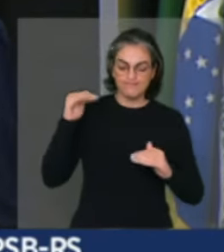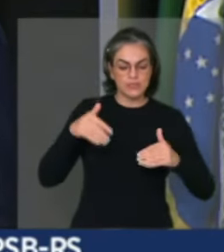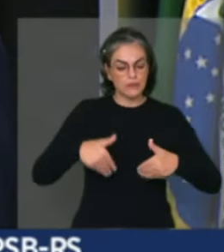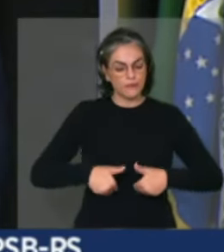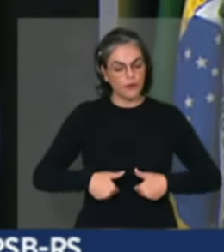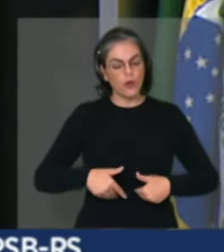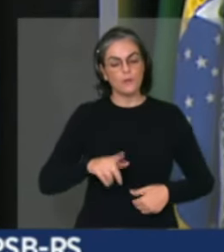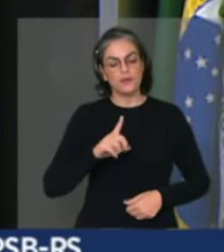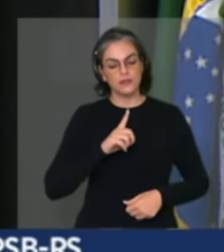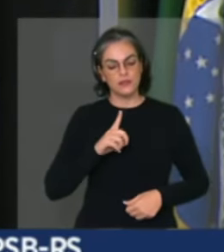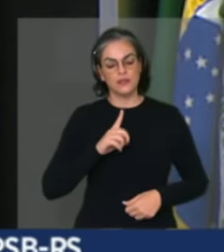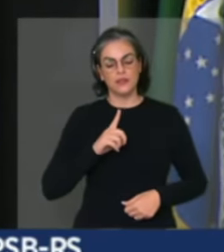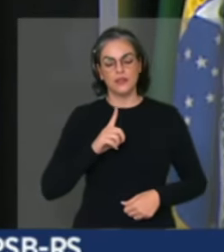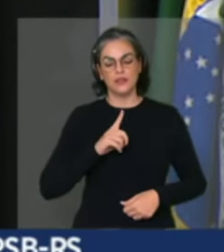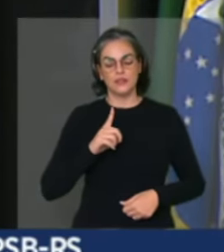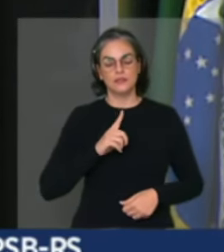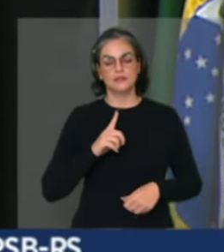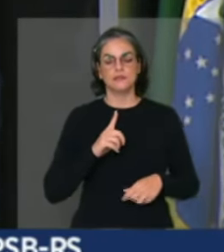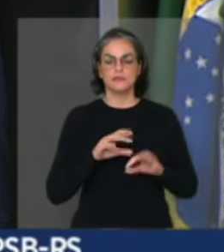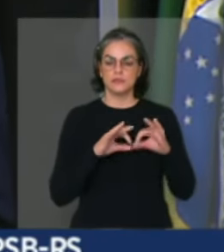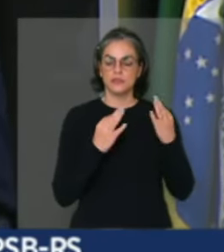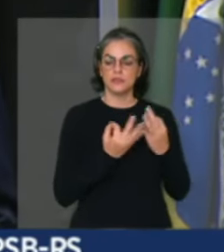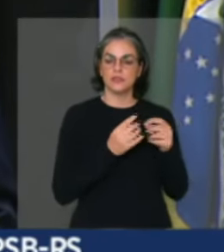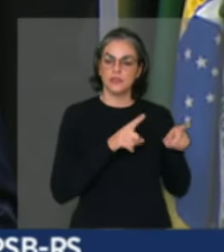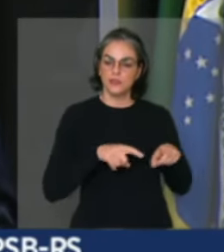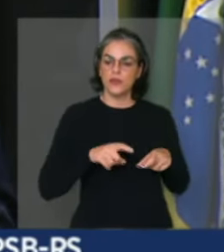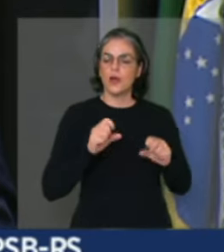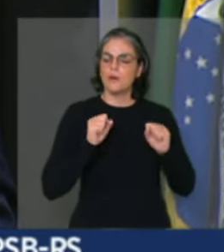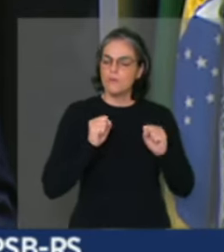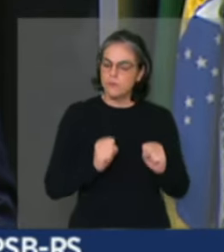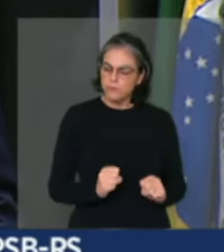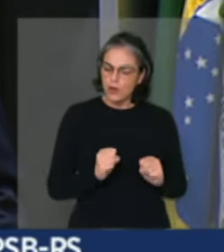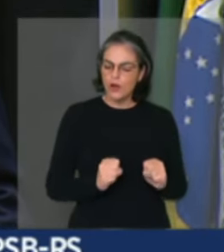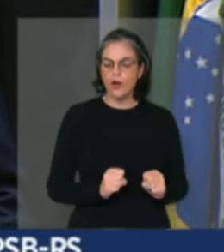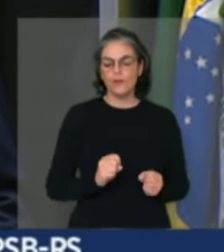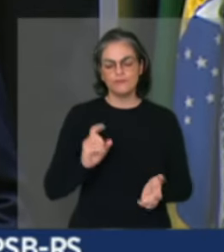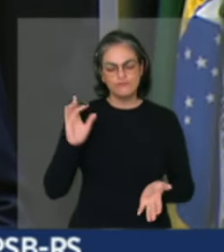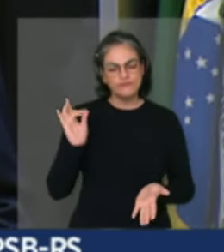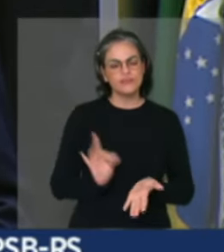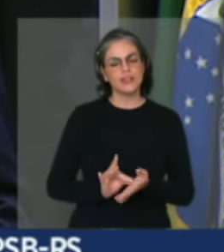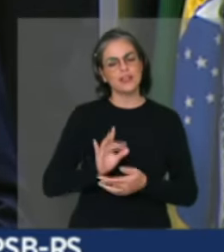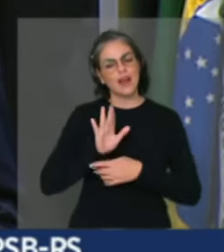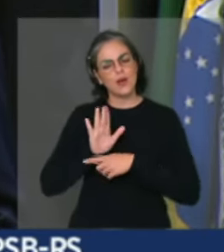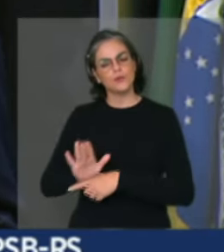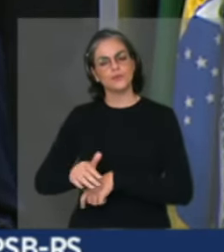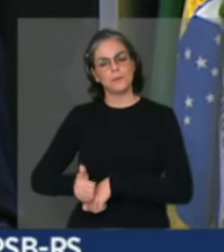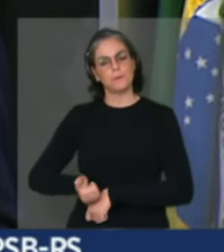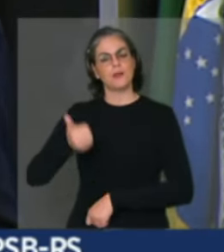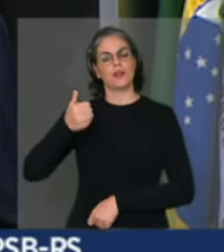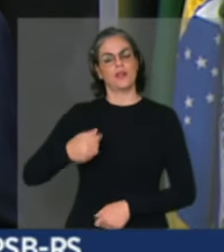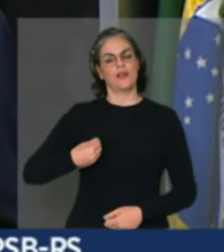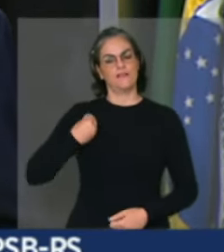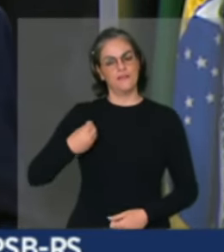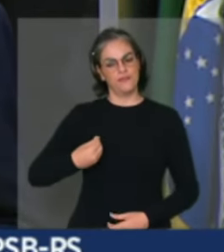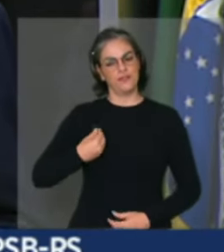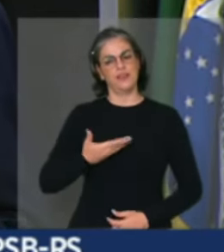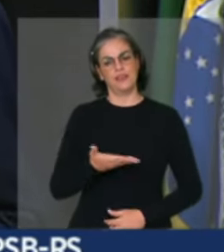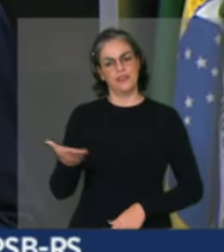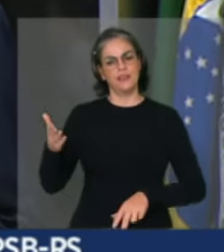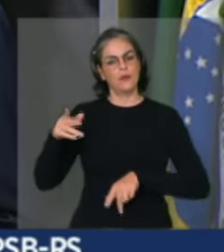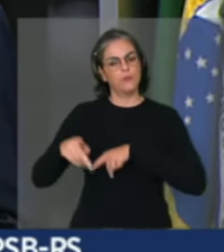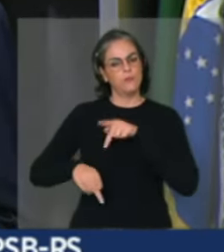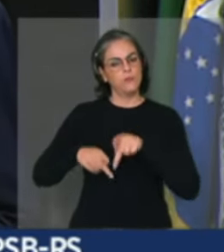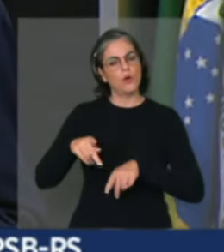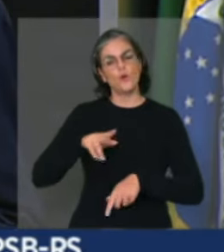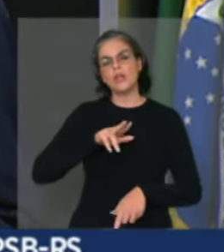e que a nossa agricultura familiar pode efetivamente melhorar a vida desses nossos irmãos e irmãs que